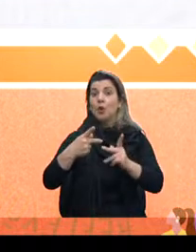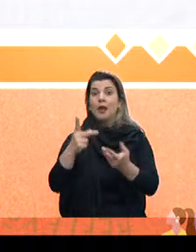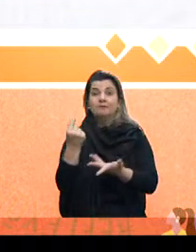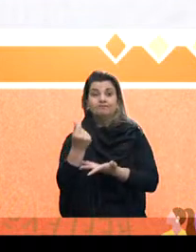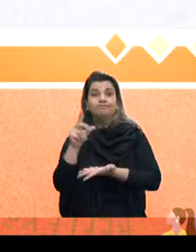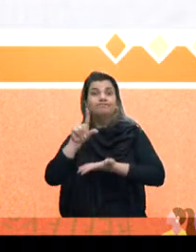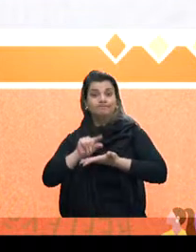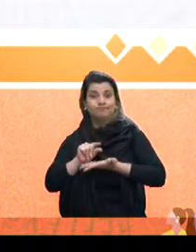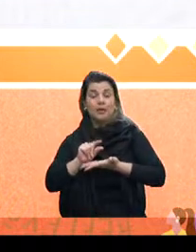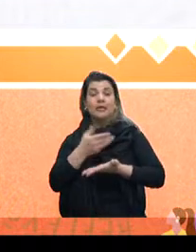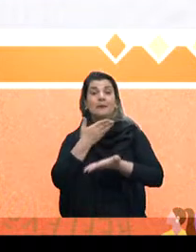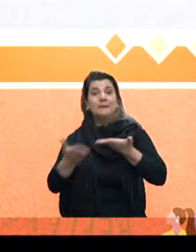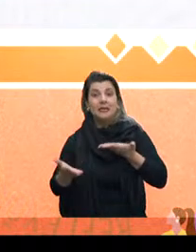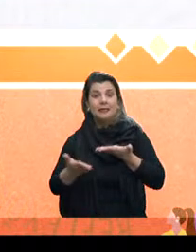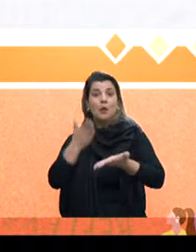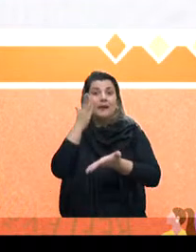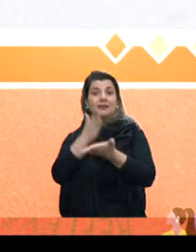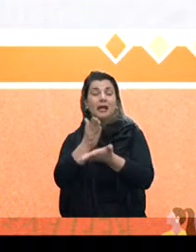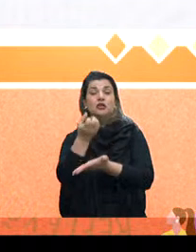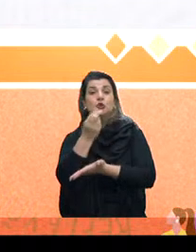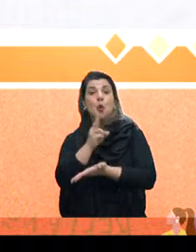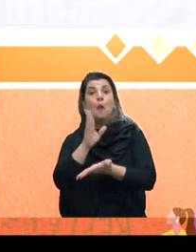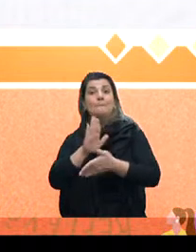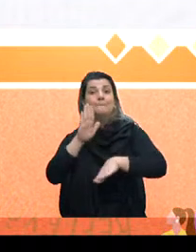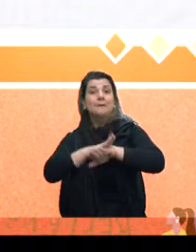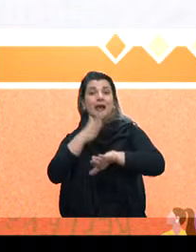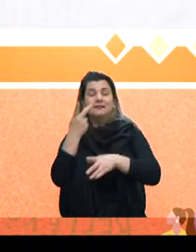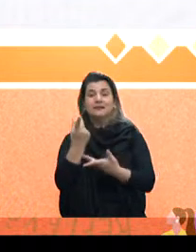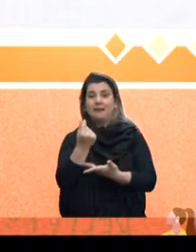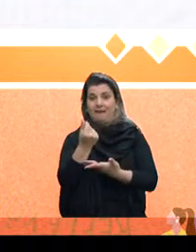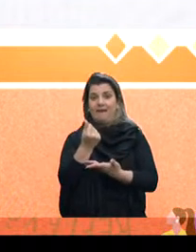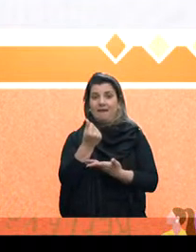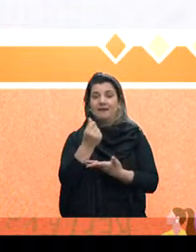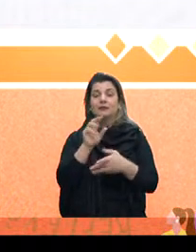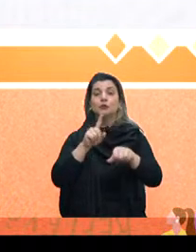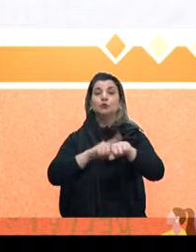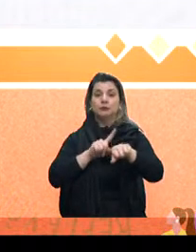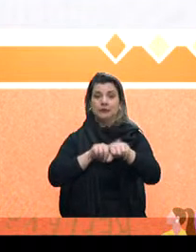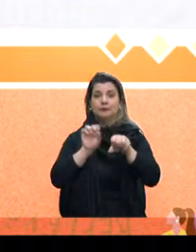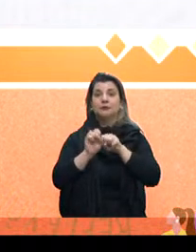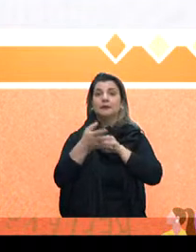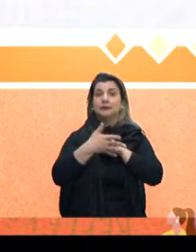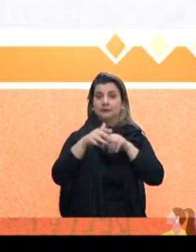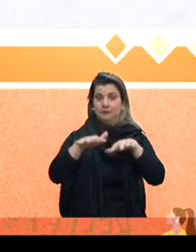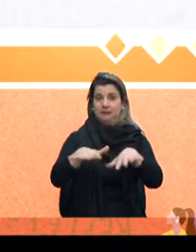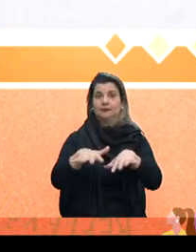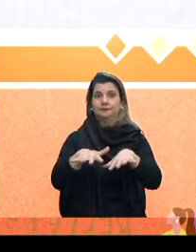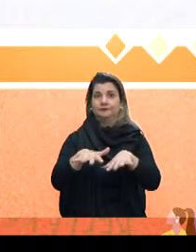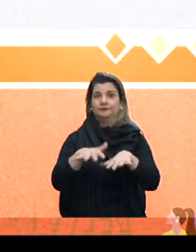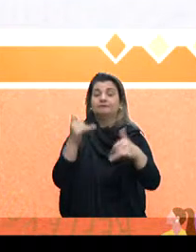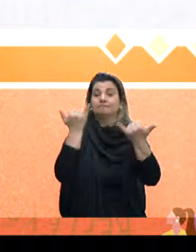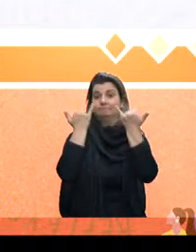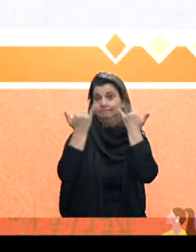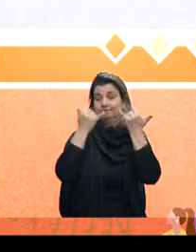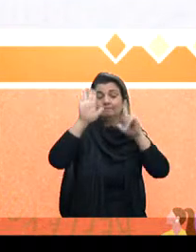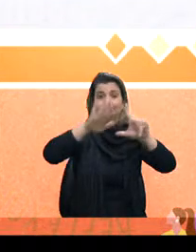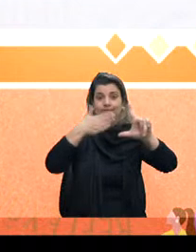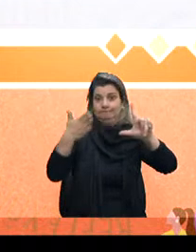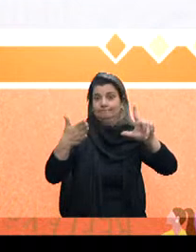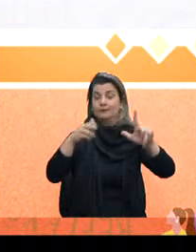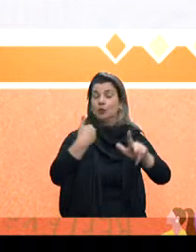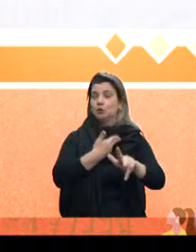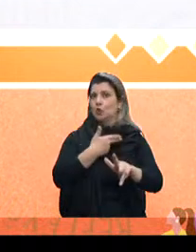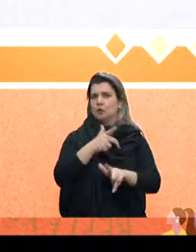ou mais a metade da sua renda durante a pandemia. Então, estão aí os dados, evidências. Nós não trabalhamos com achômetro aqui,